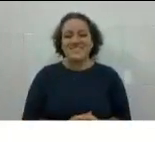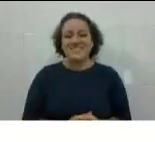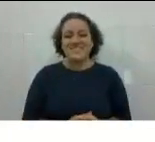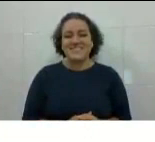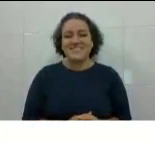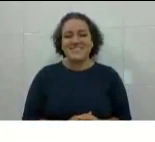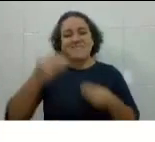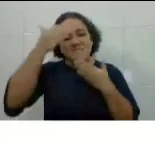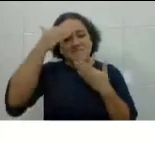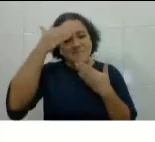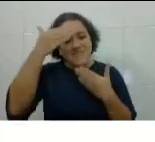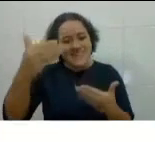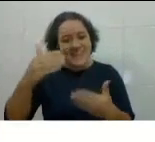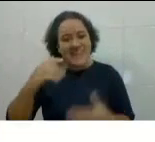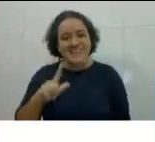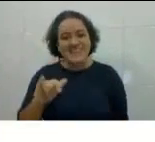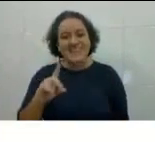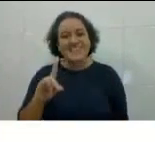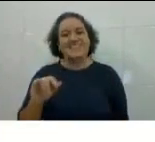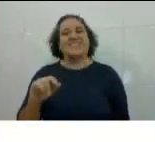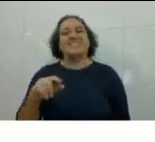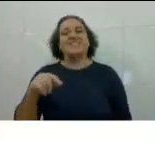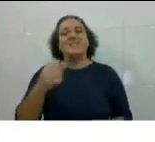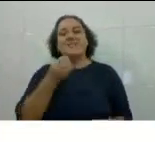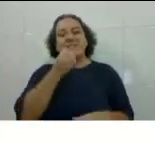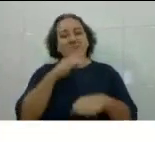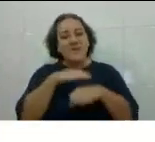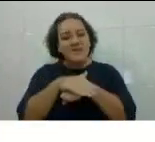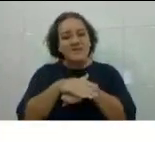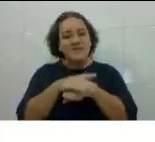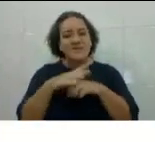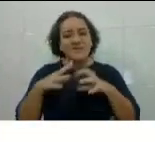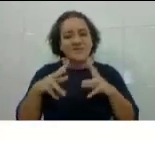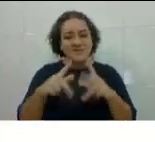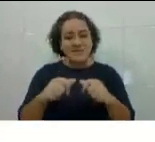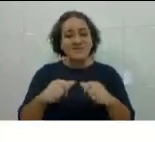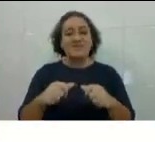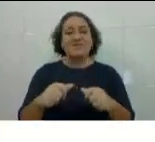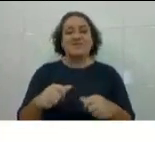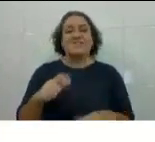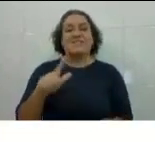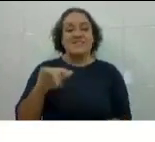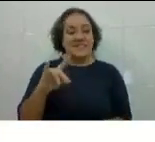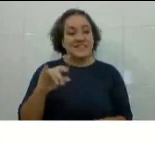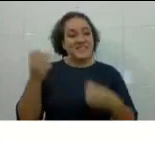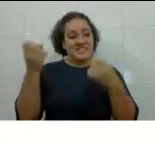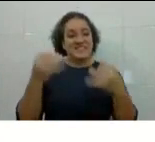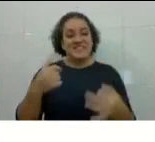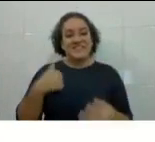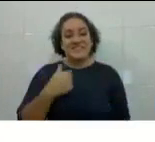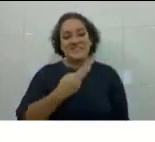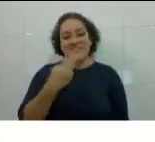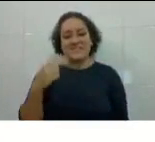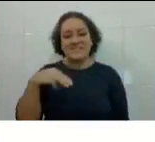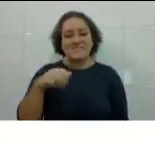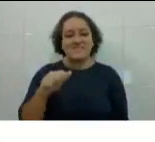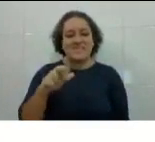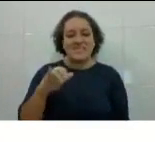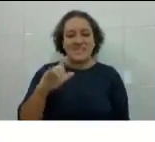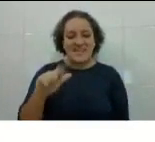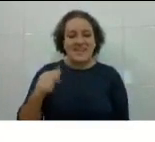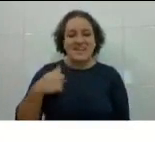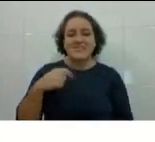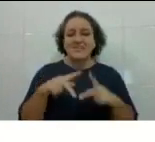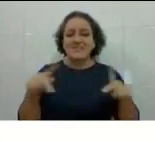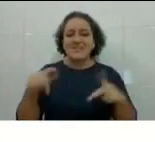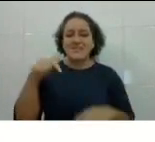Obrigada, Lidy, boa noite a todos. Como a Lidy disse, meu nome é Mariela, né? Eu sou professora aqui do Cefor, sou